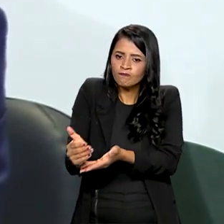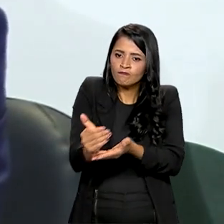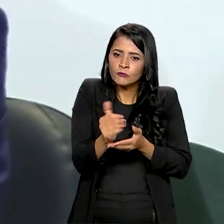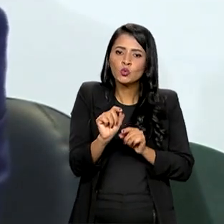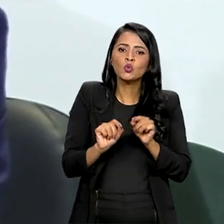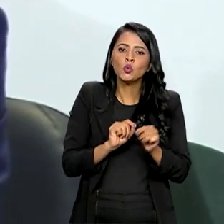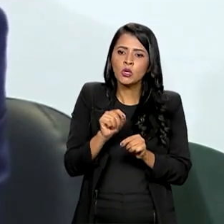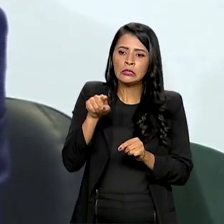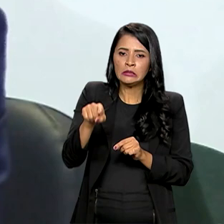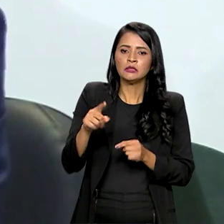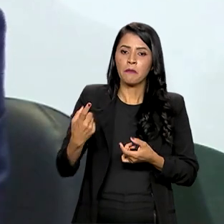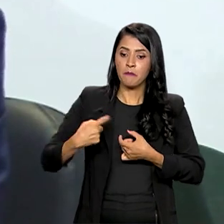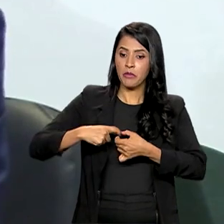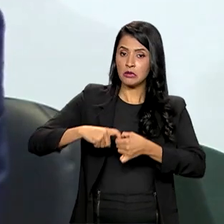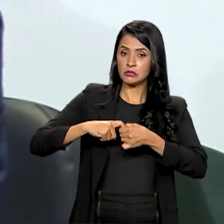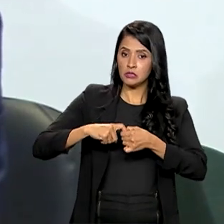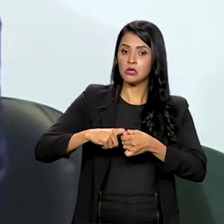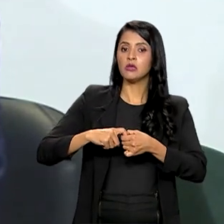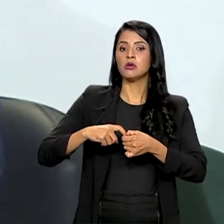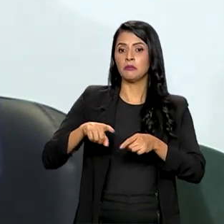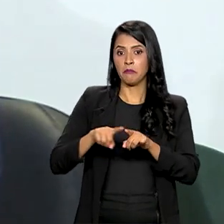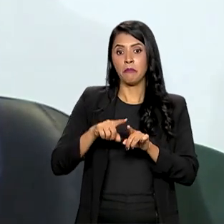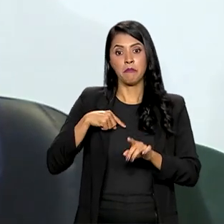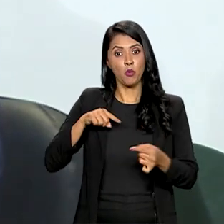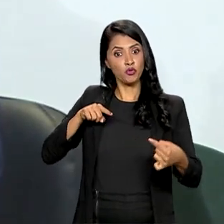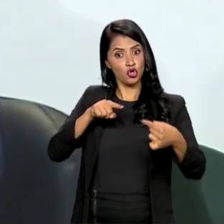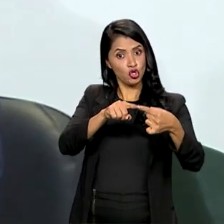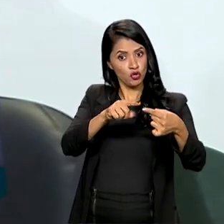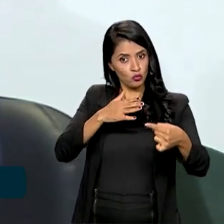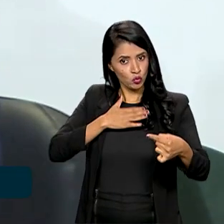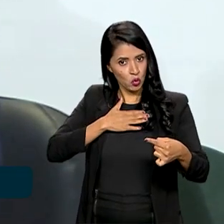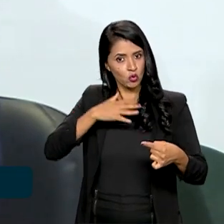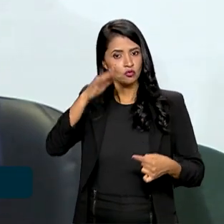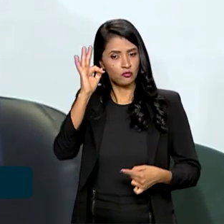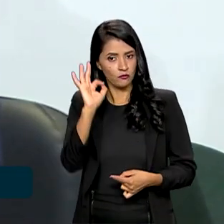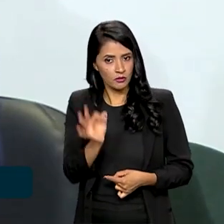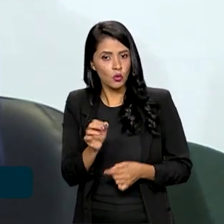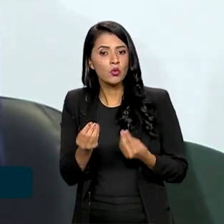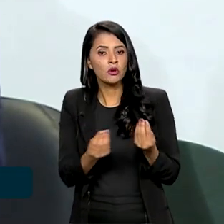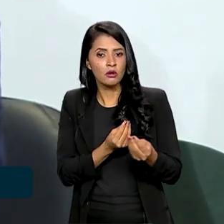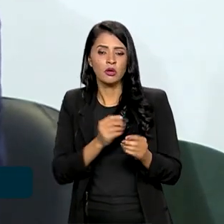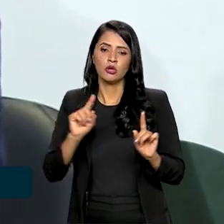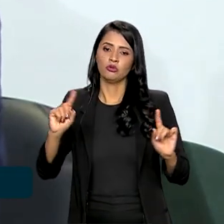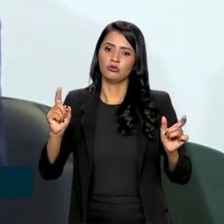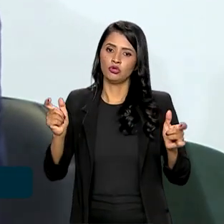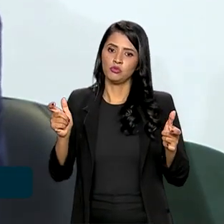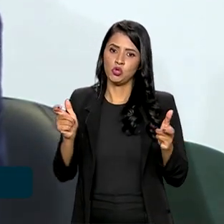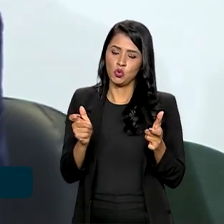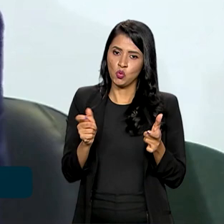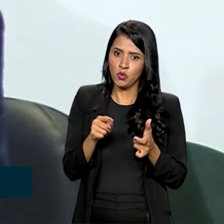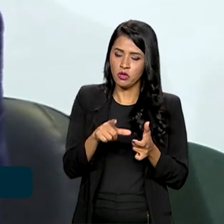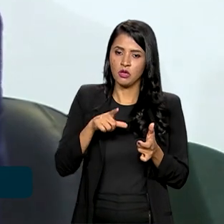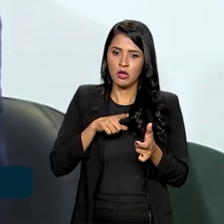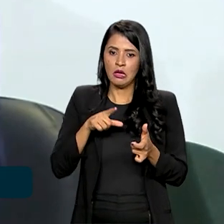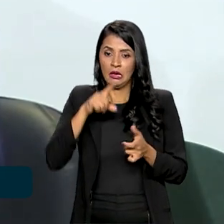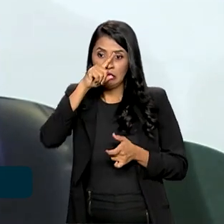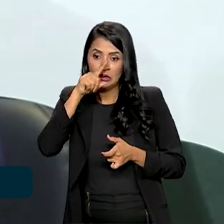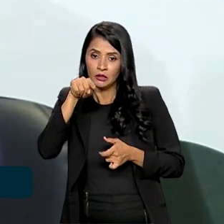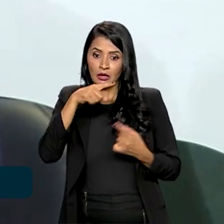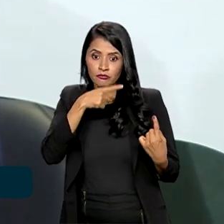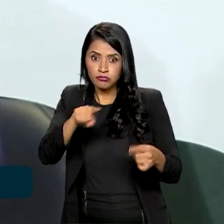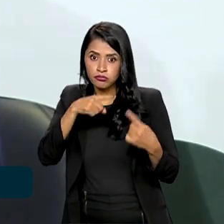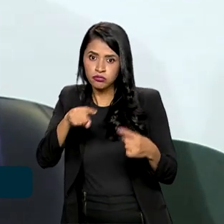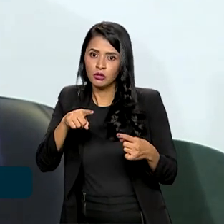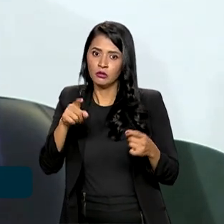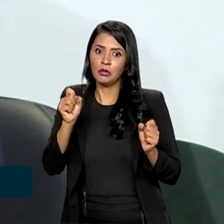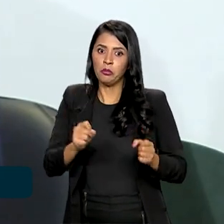parceria, mas o nosso objetivo final é reduzir o número de espécies ameaçadas,